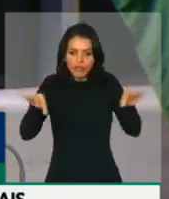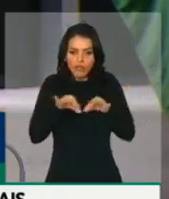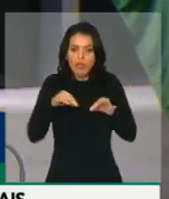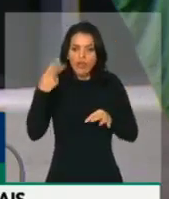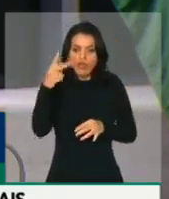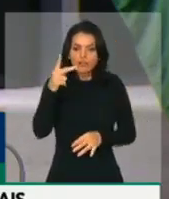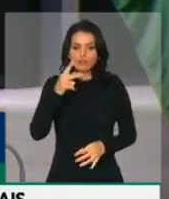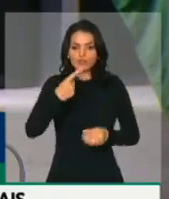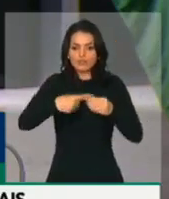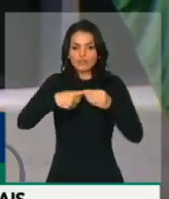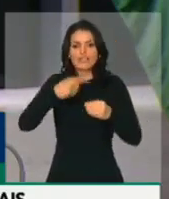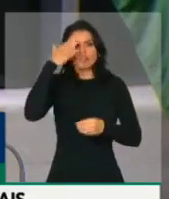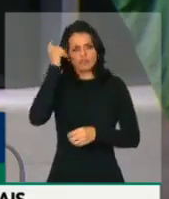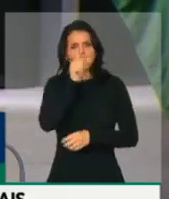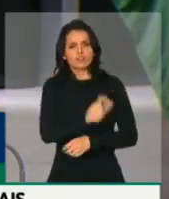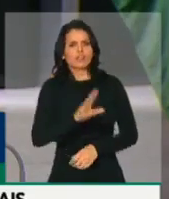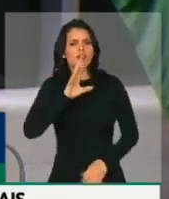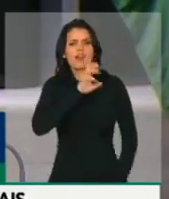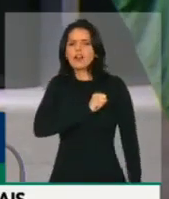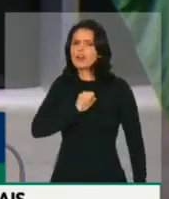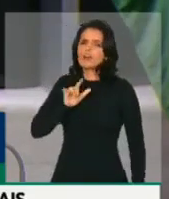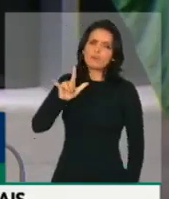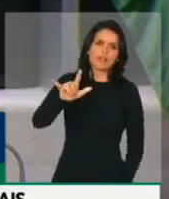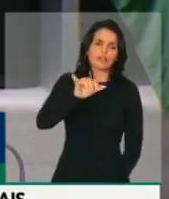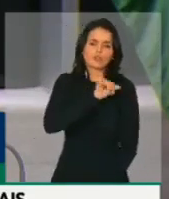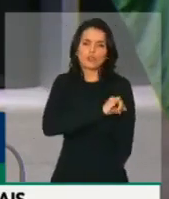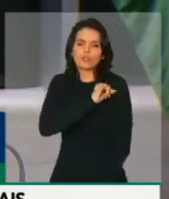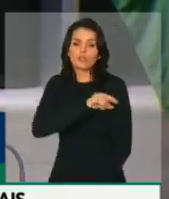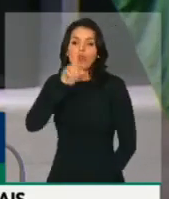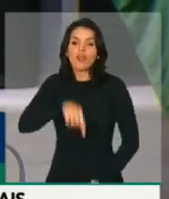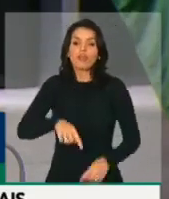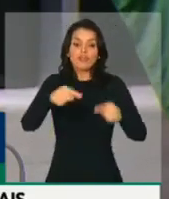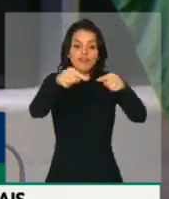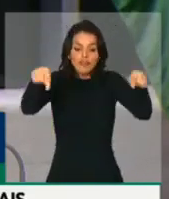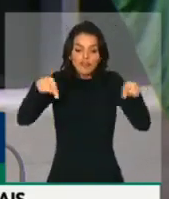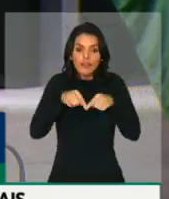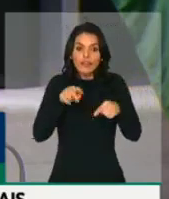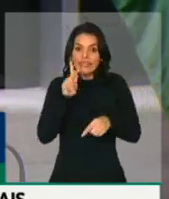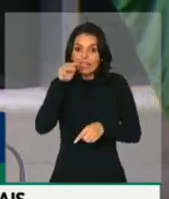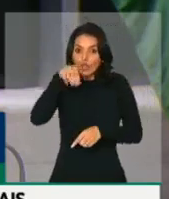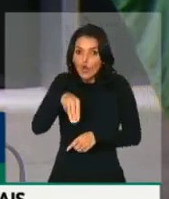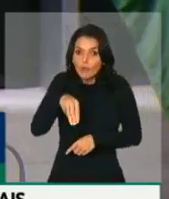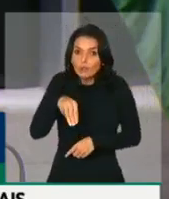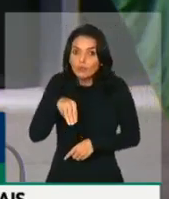amor por ela. Extensão territorial em quilômetros quadrados. Presta atenção.